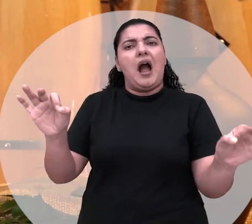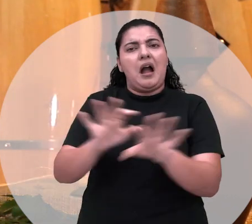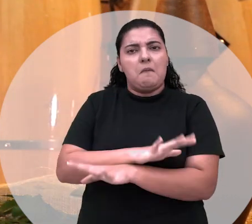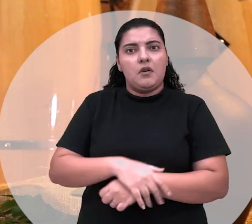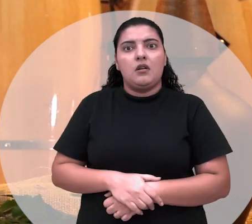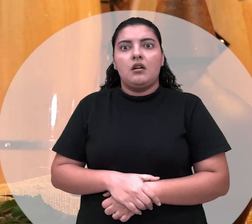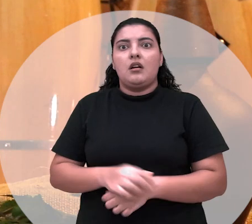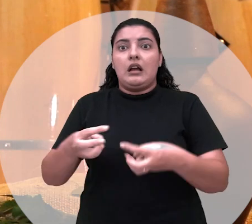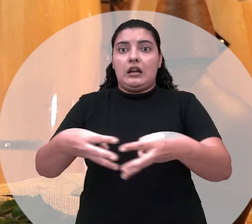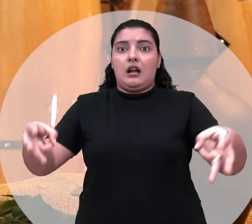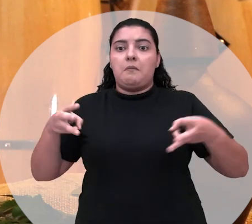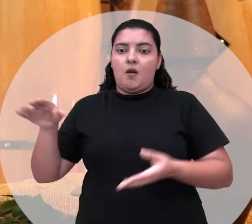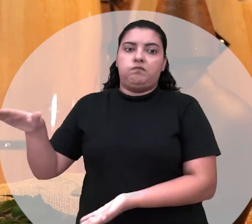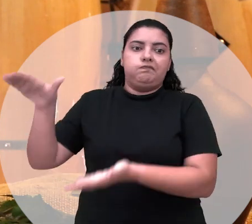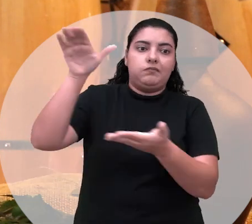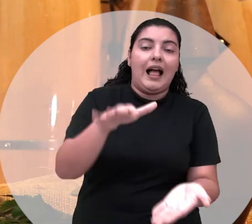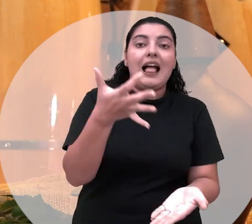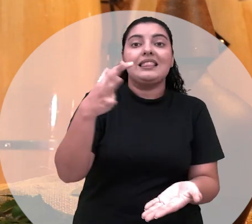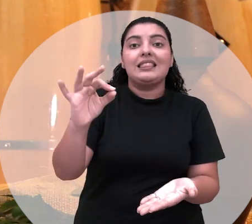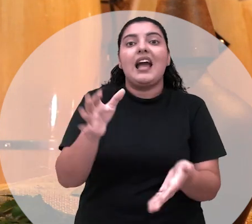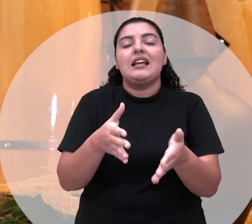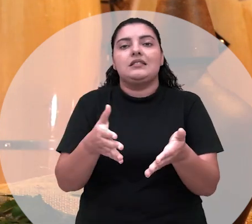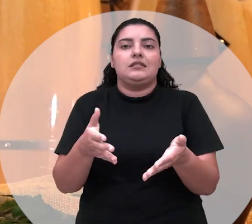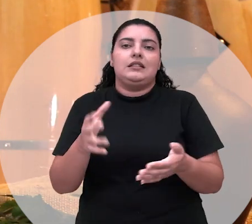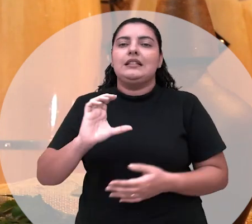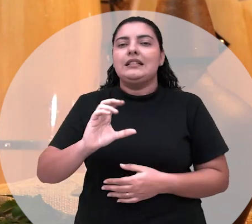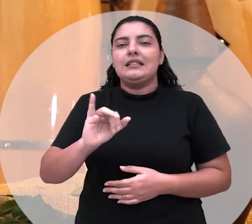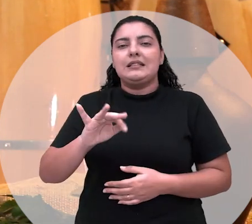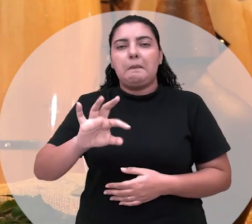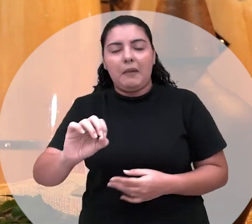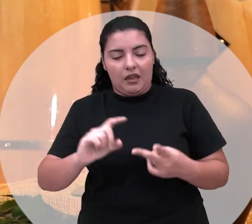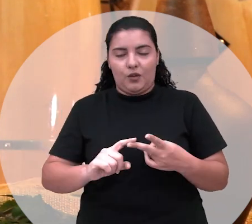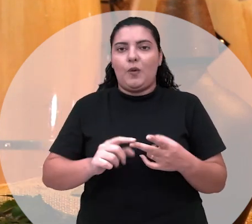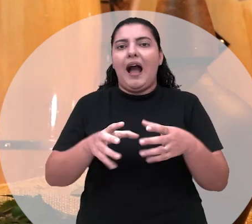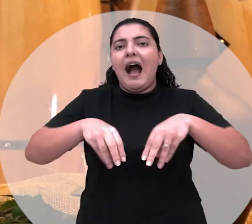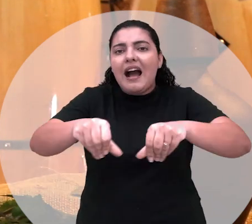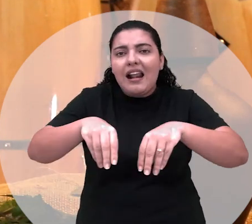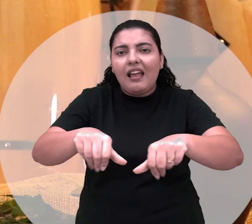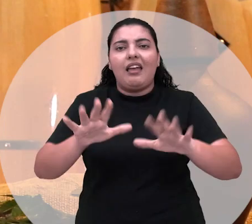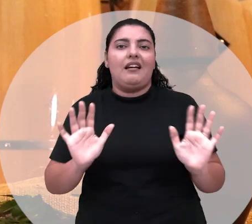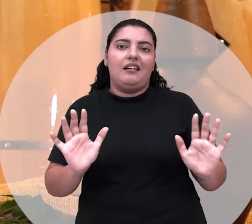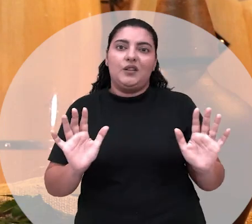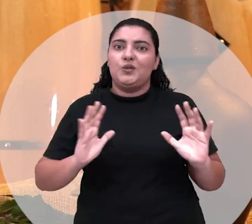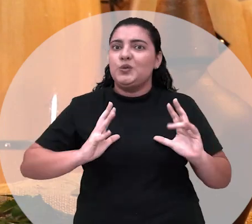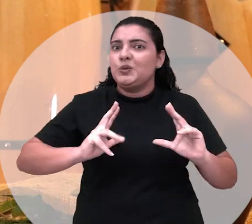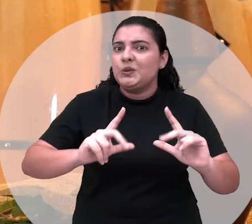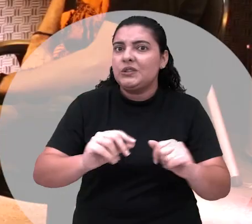Chegar um caminhão com 10 sacas de cimento. Chegar dois, três caminhões carregados de areia. Então,